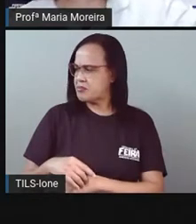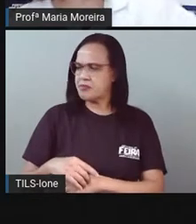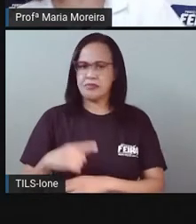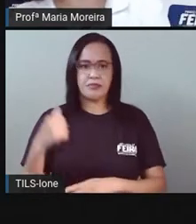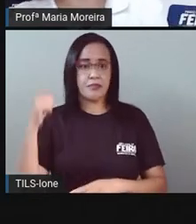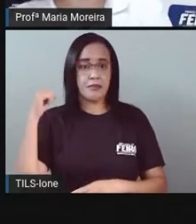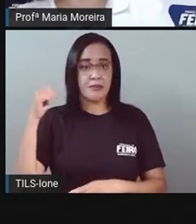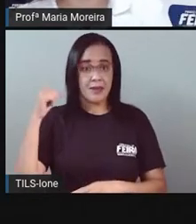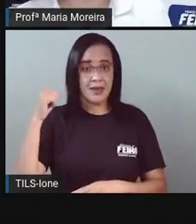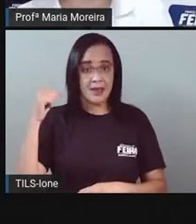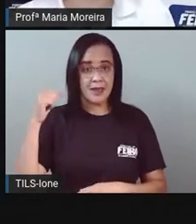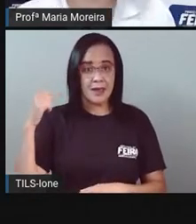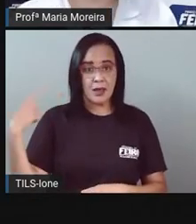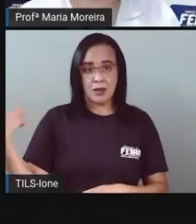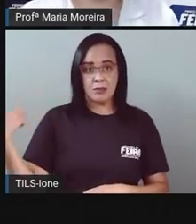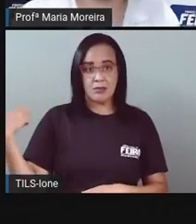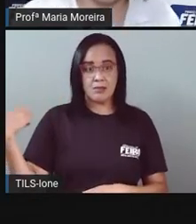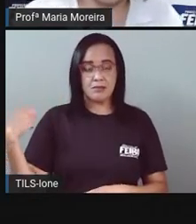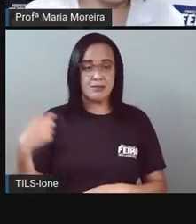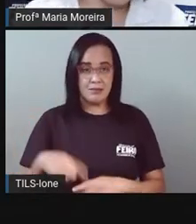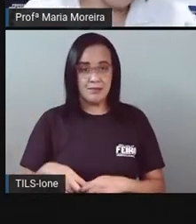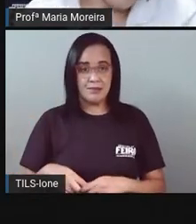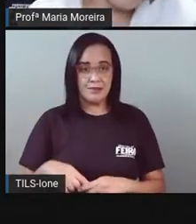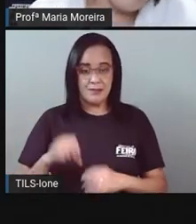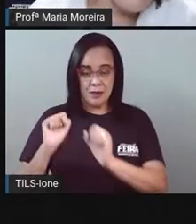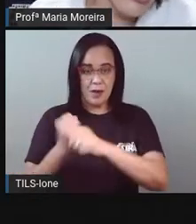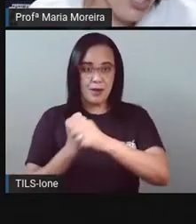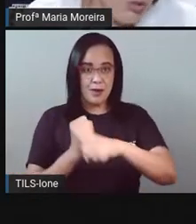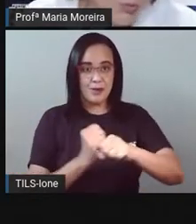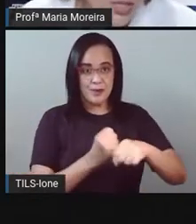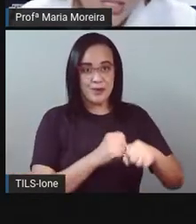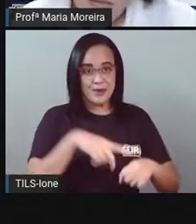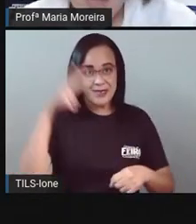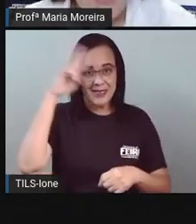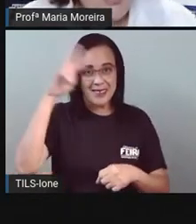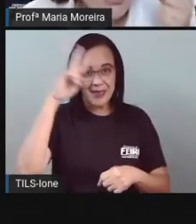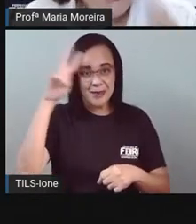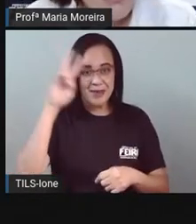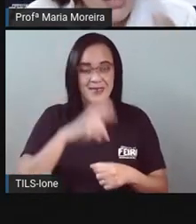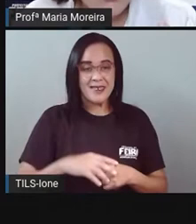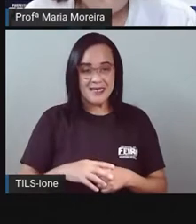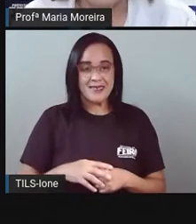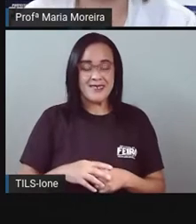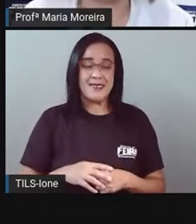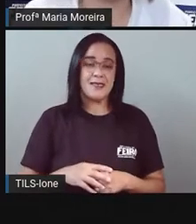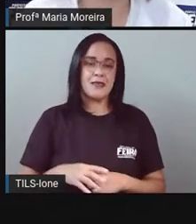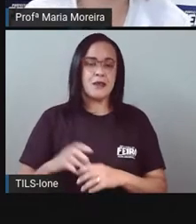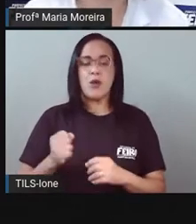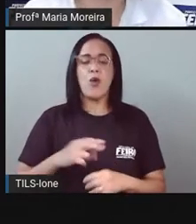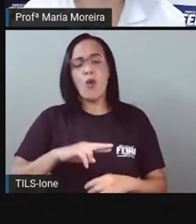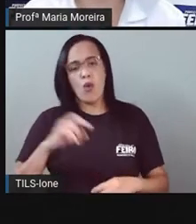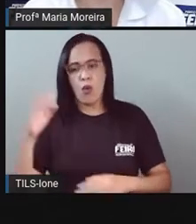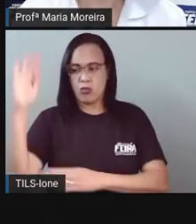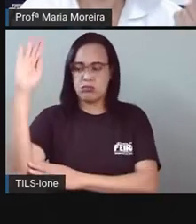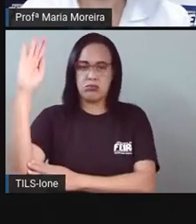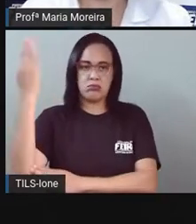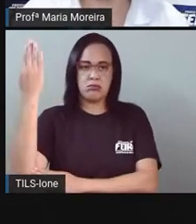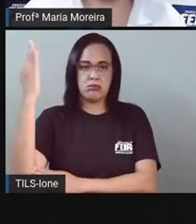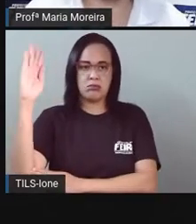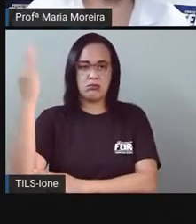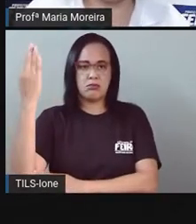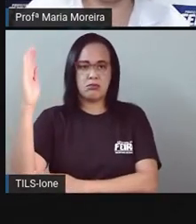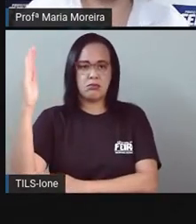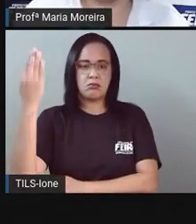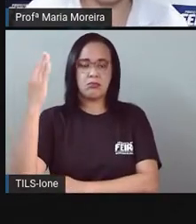coloca aí um cabo de vassoura no quintal de casa, até um gravetinho. Se você pegar um graveto, um palito de dente, um